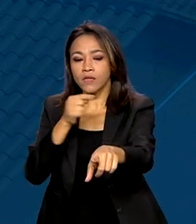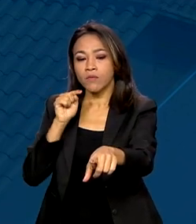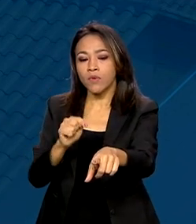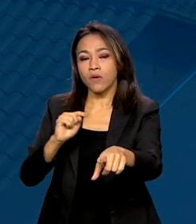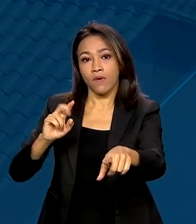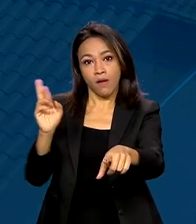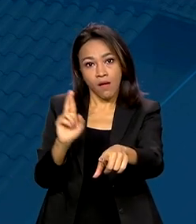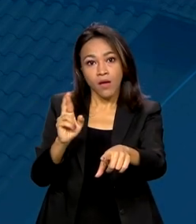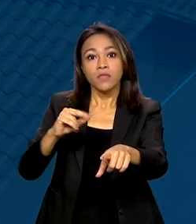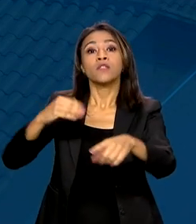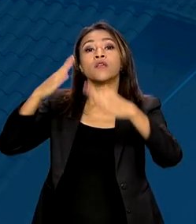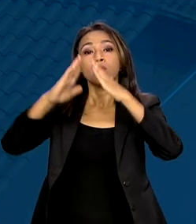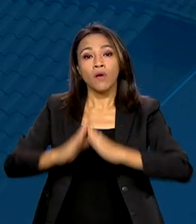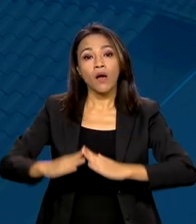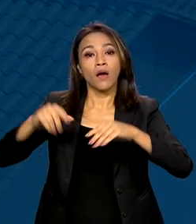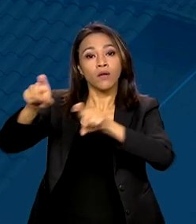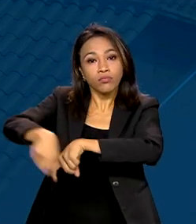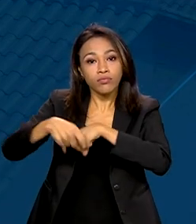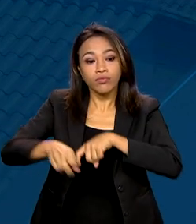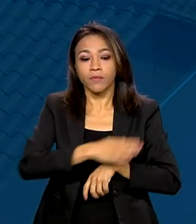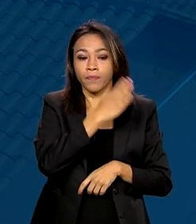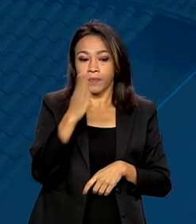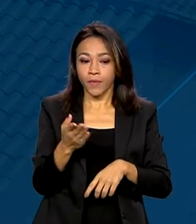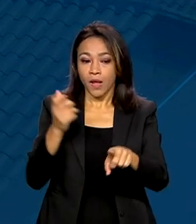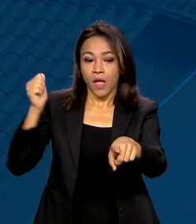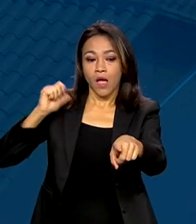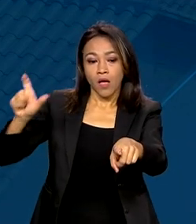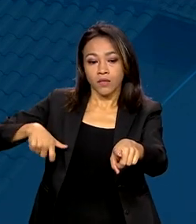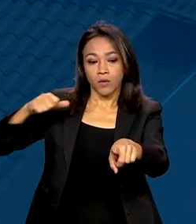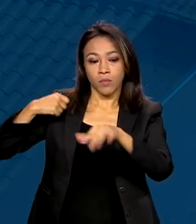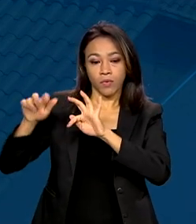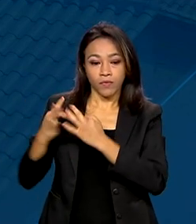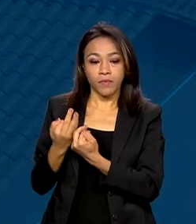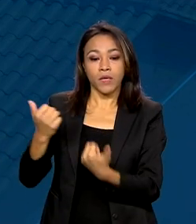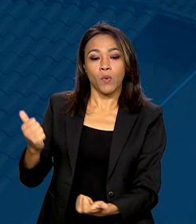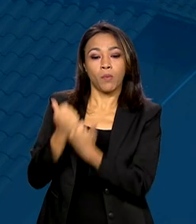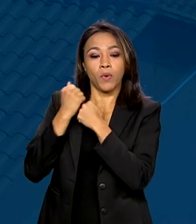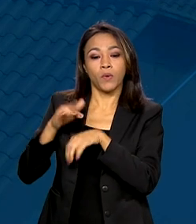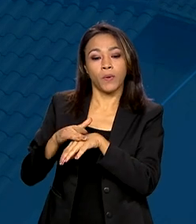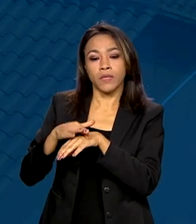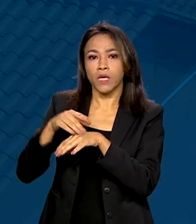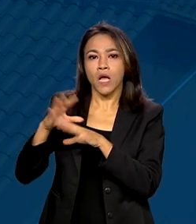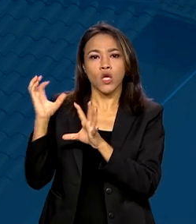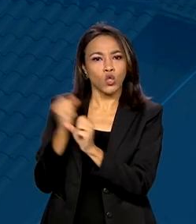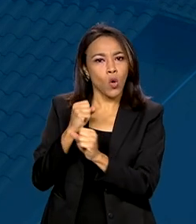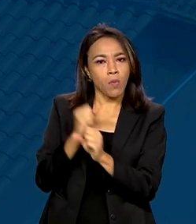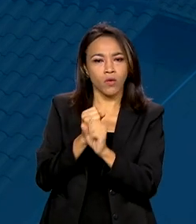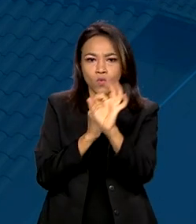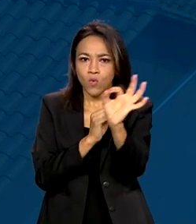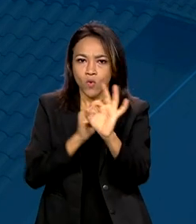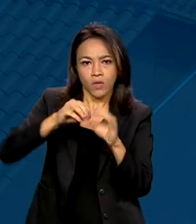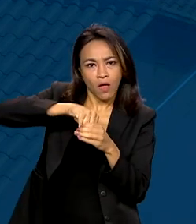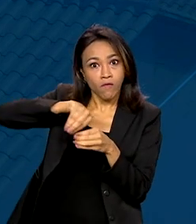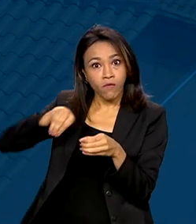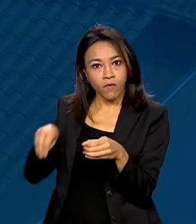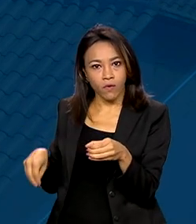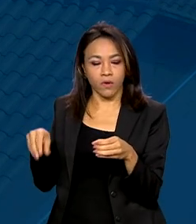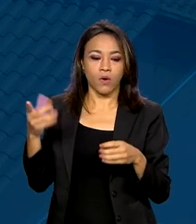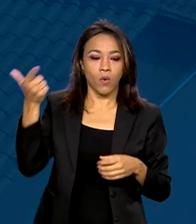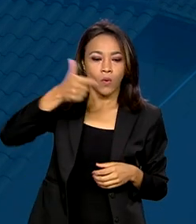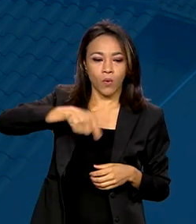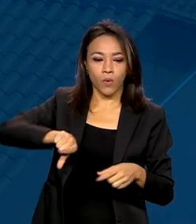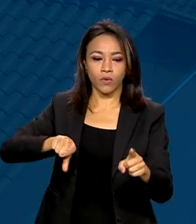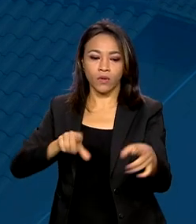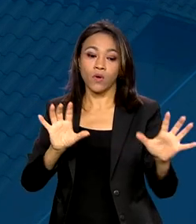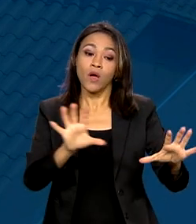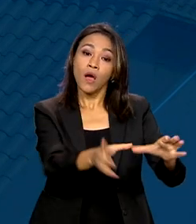Benefícios como Bolsa Família e Auxílio Doença não entram nesse cálculo. Uma das principais novidades é o retorno